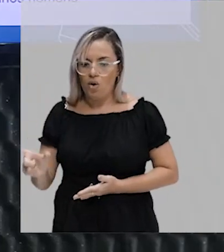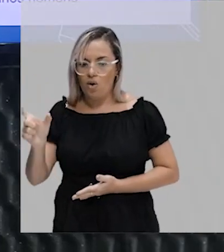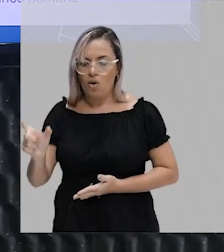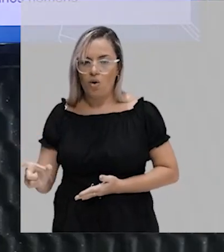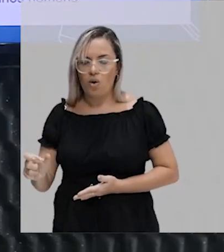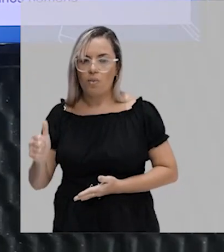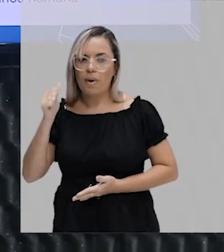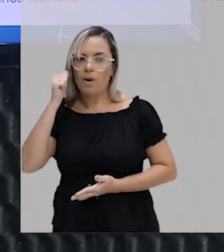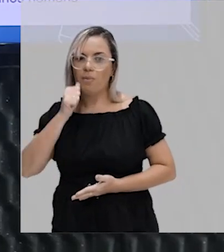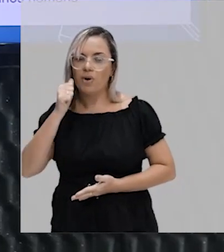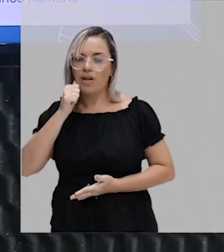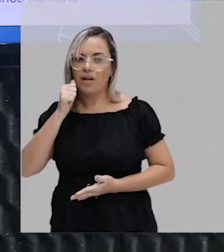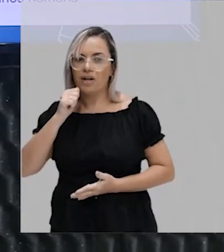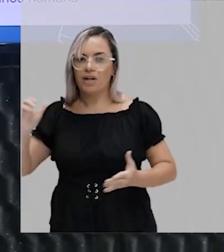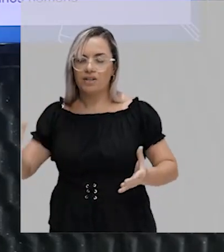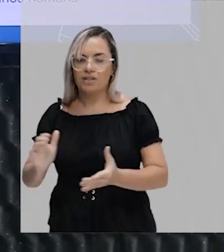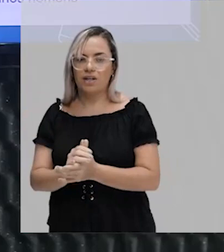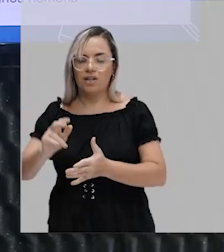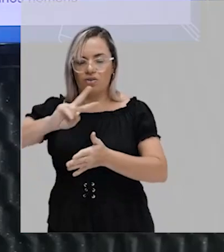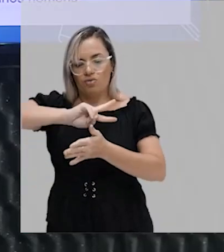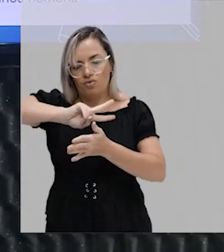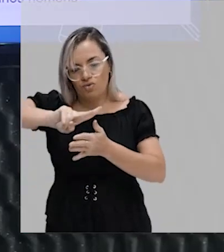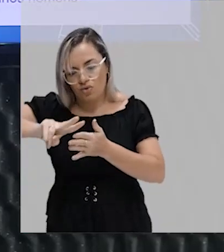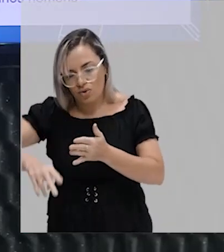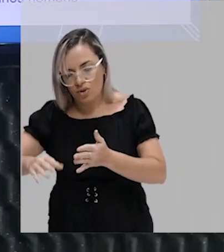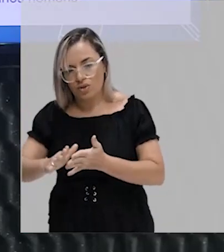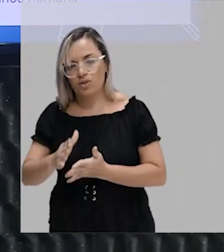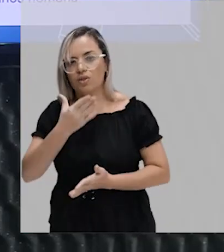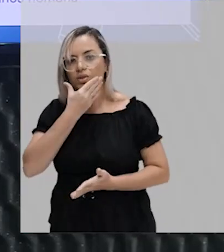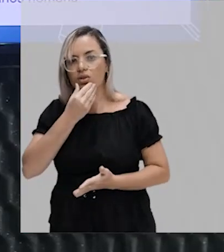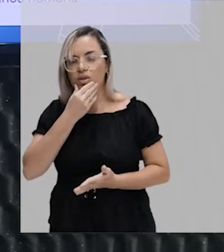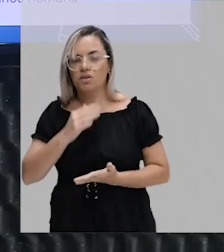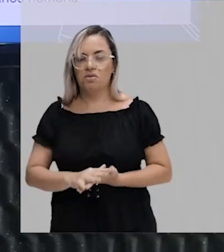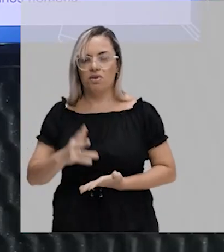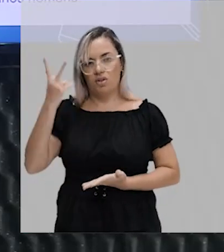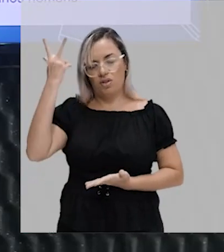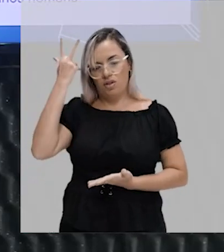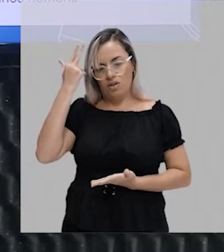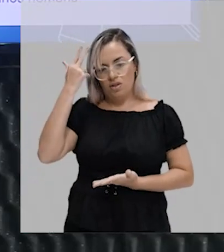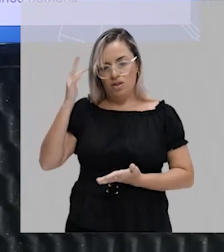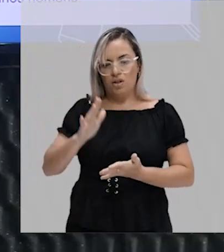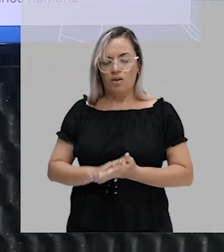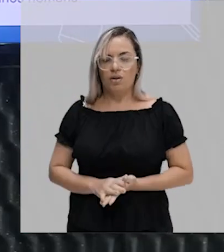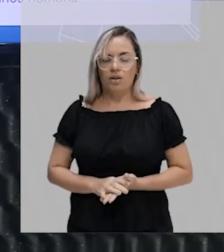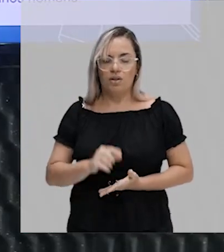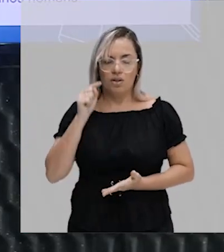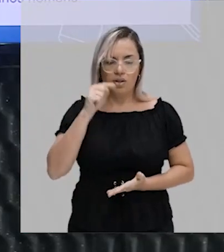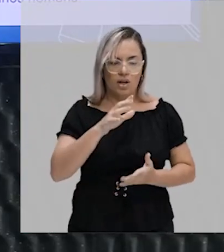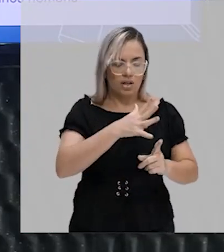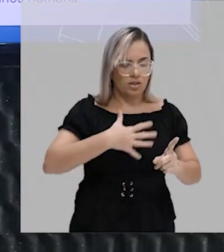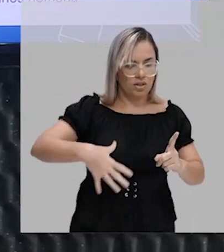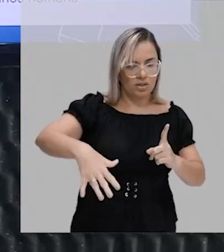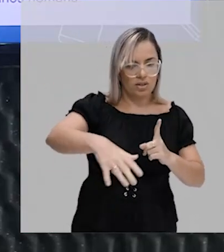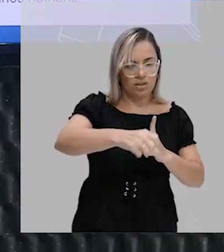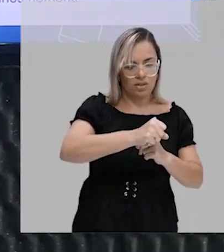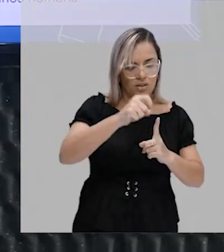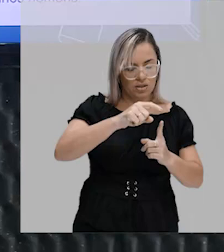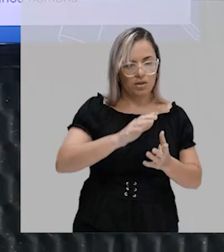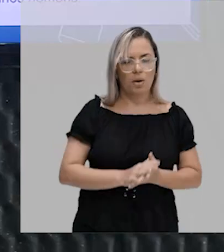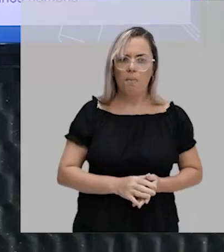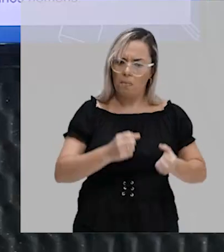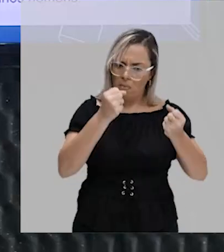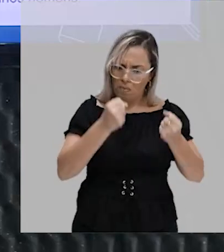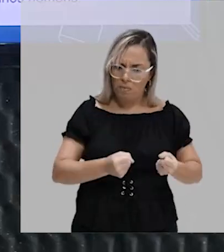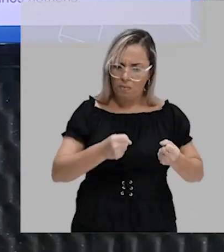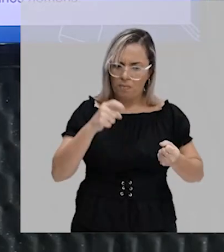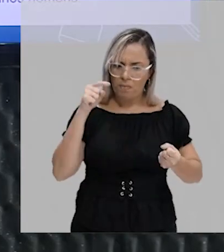a poliandria. Geralmente, nas sociedades onde se permite a poligamia, se permite mais a